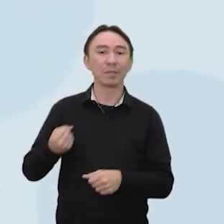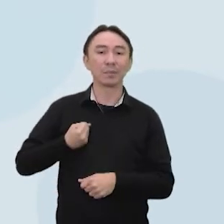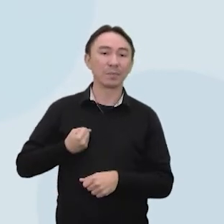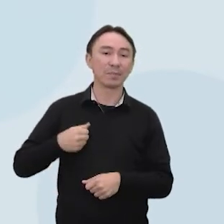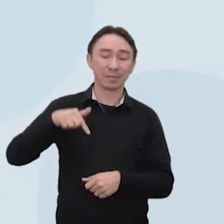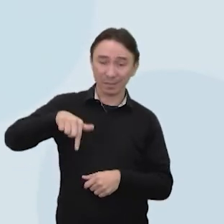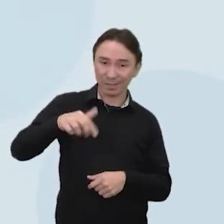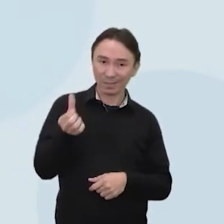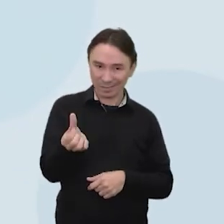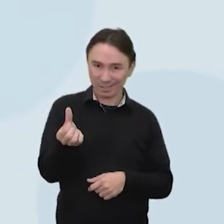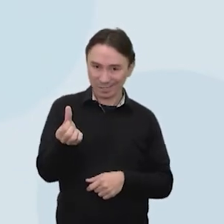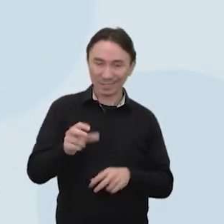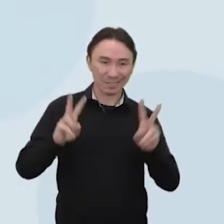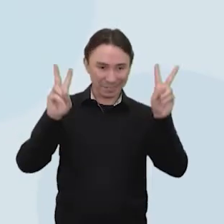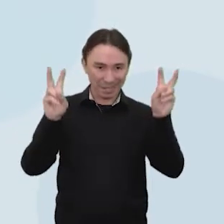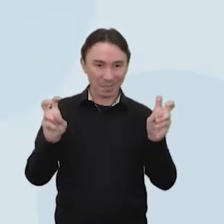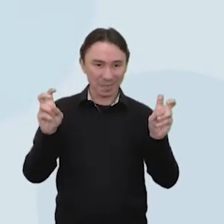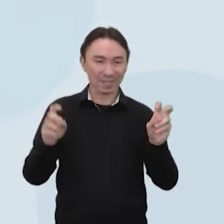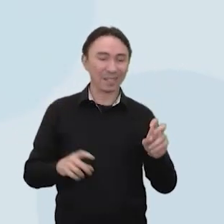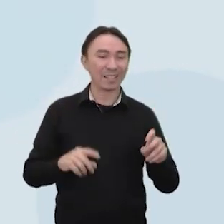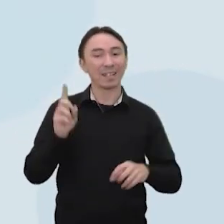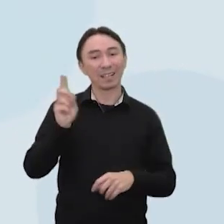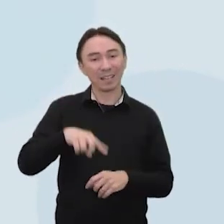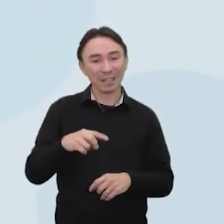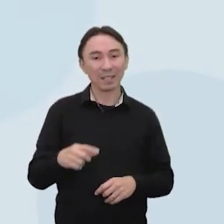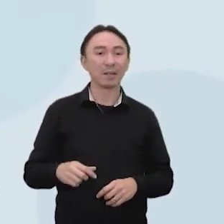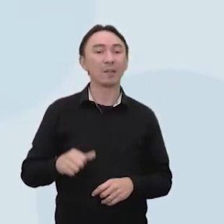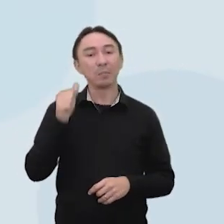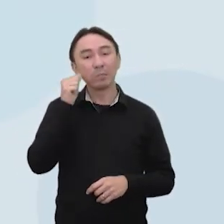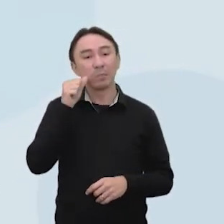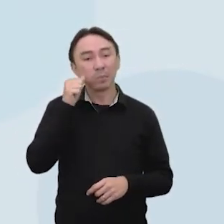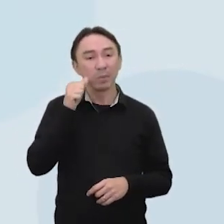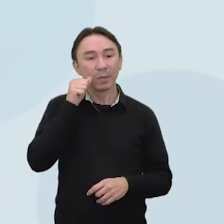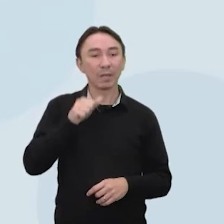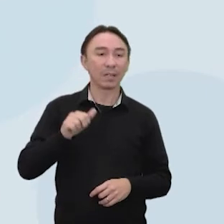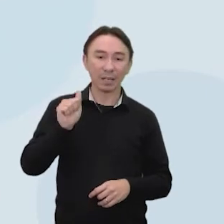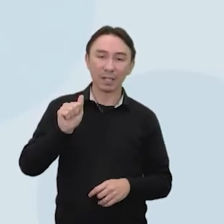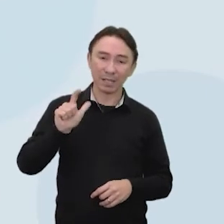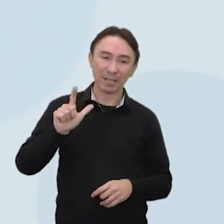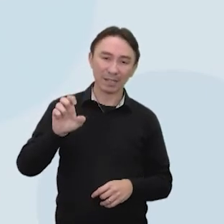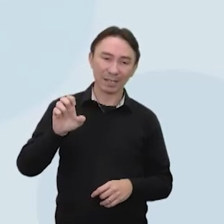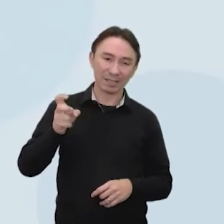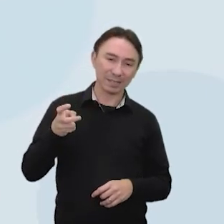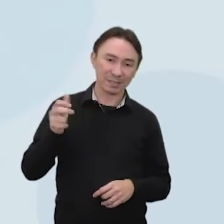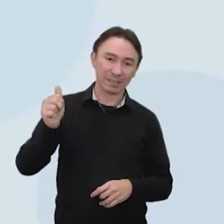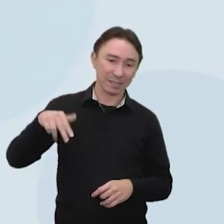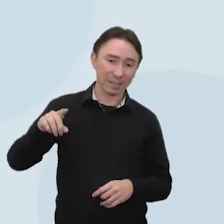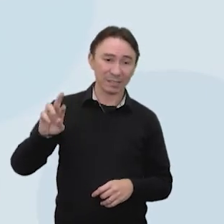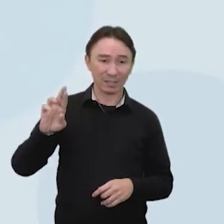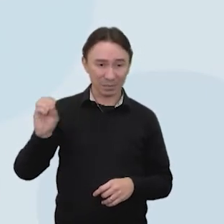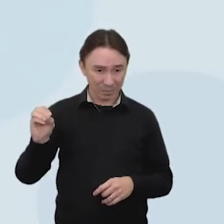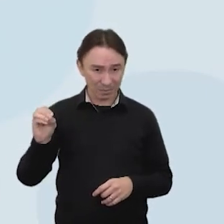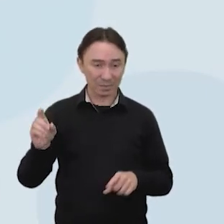programa Outra Estação. Foi apresentado aí pela Alessandra Ribeiro, Arthur Bulgri, com a produção de Alessandra